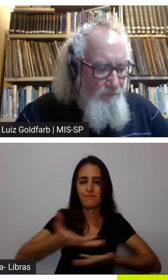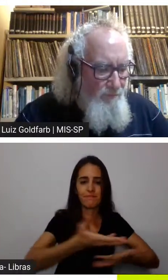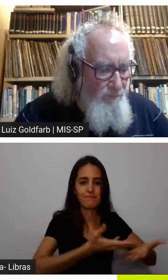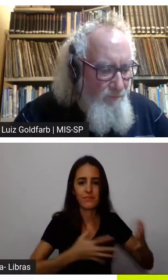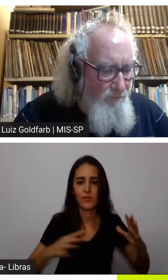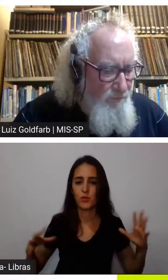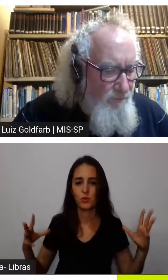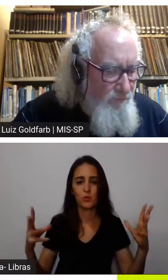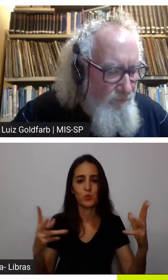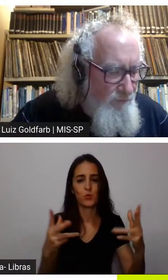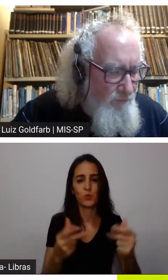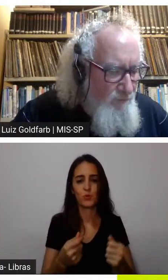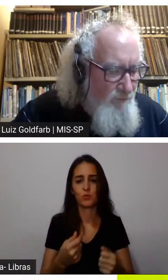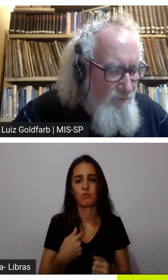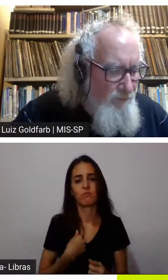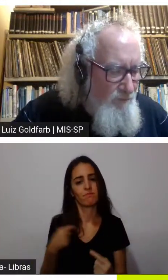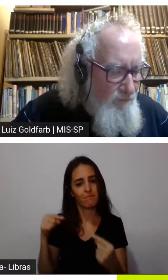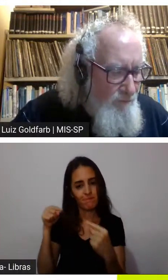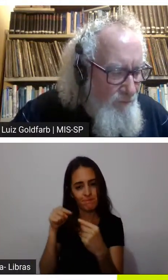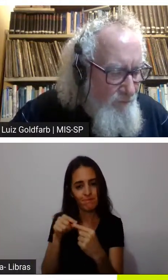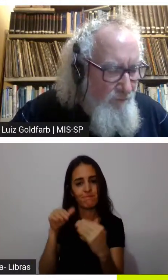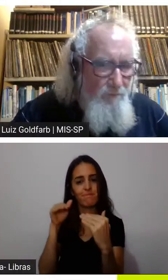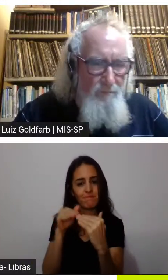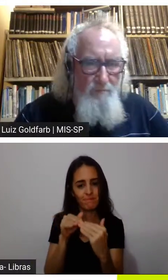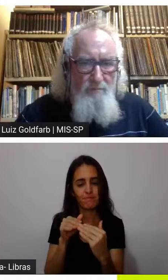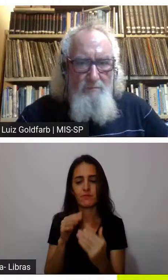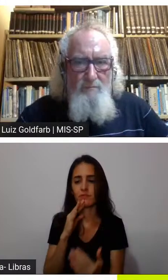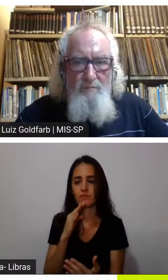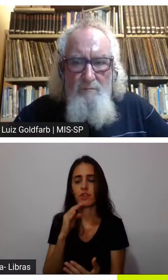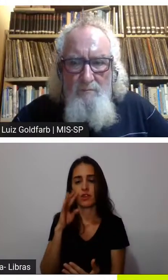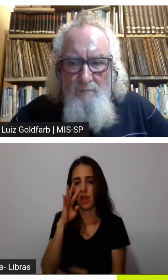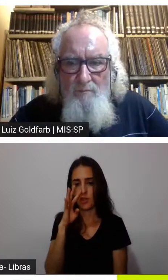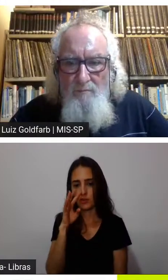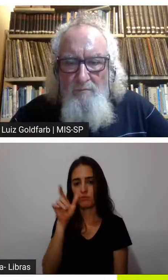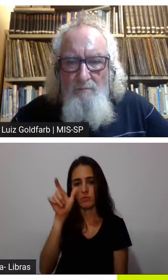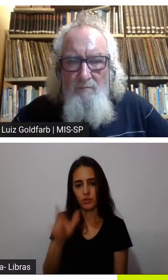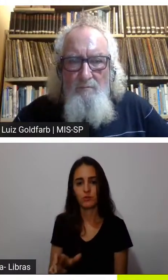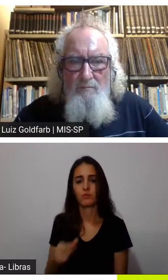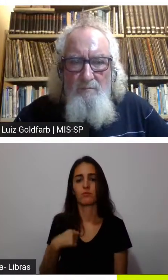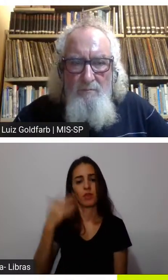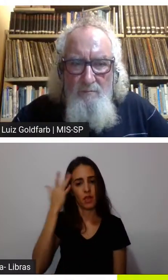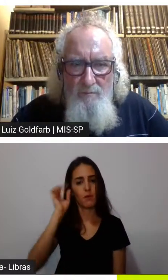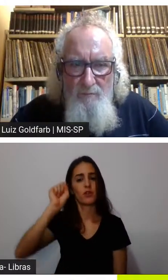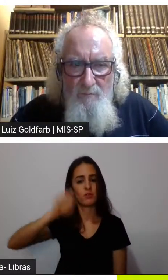um pensamento que eu acho revolucionário admirável e muito verdadeiro